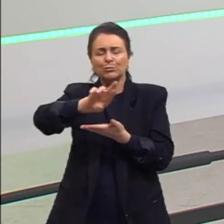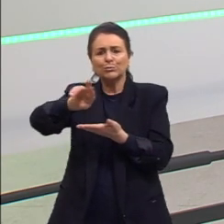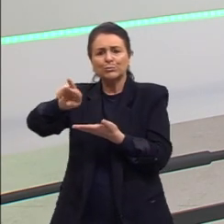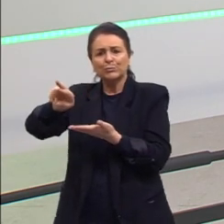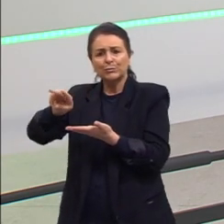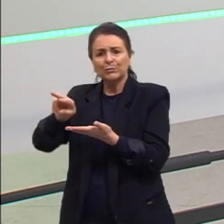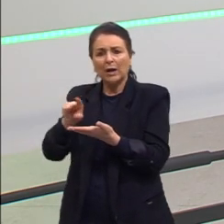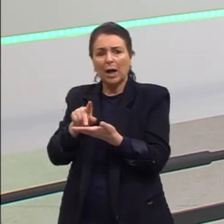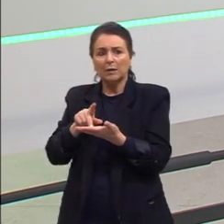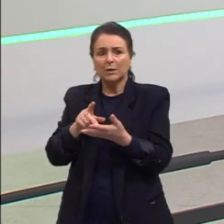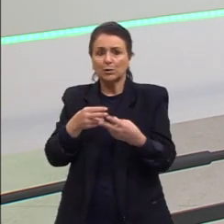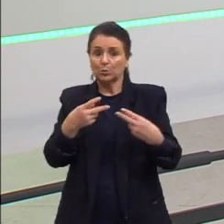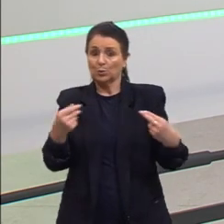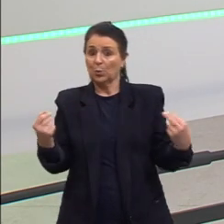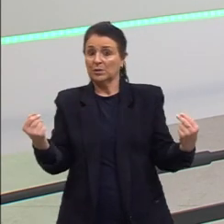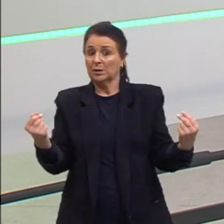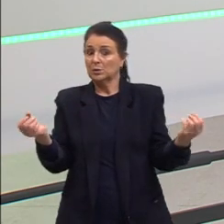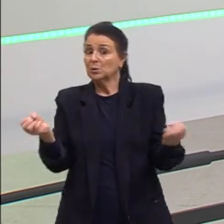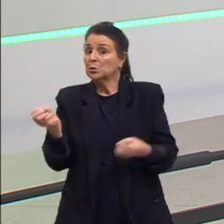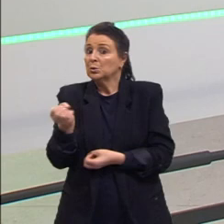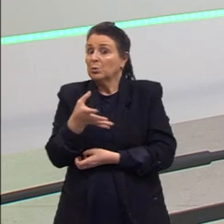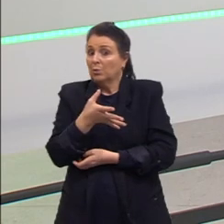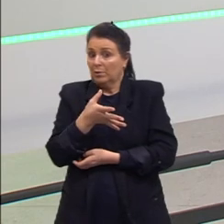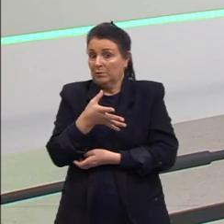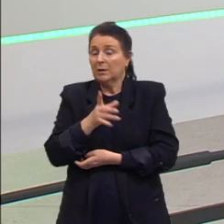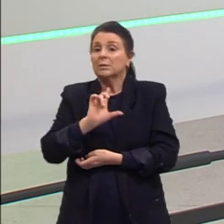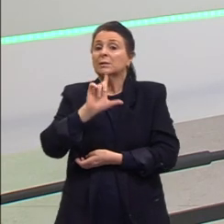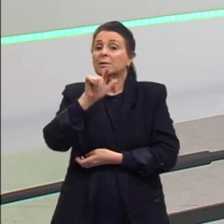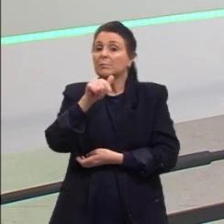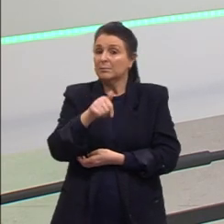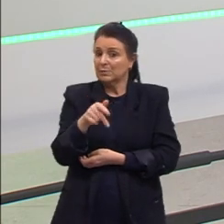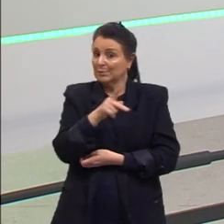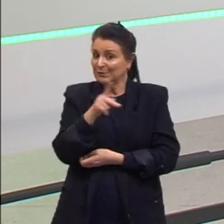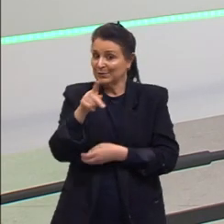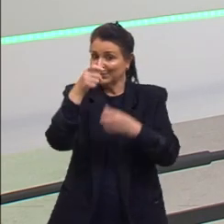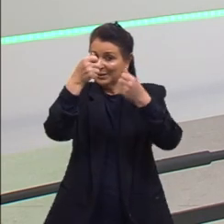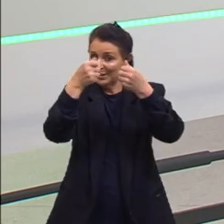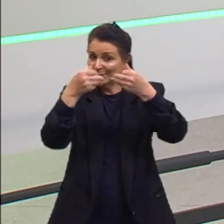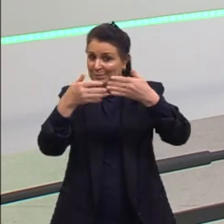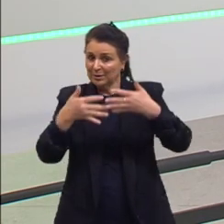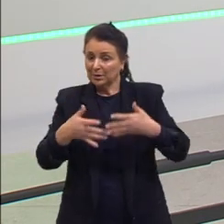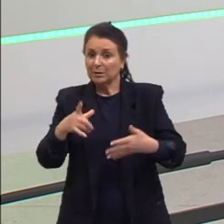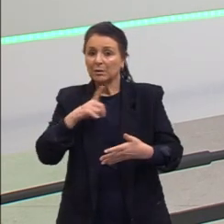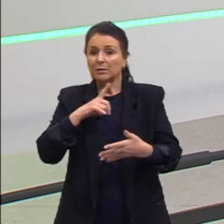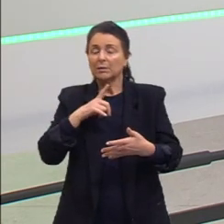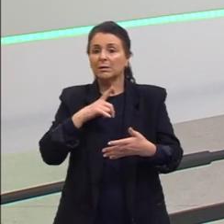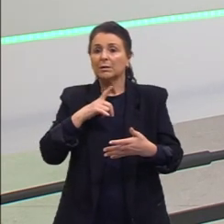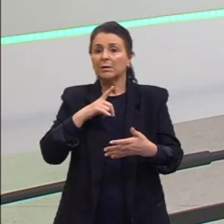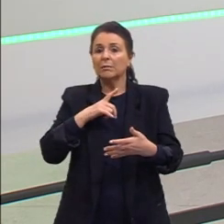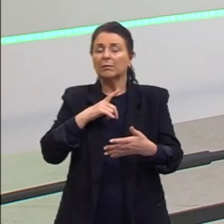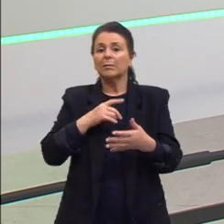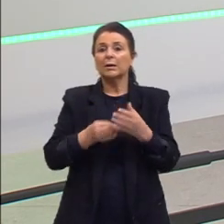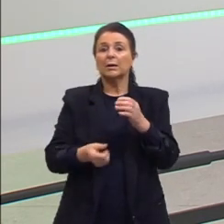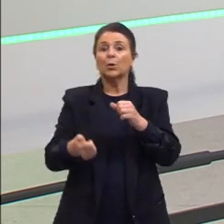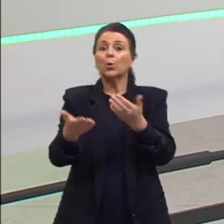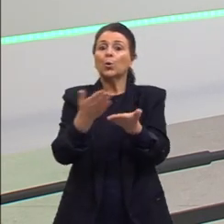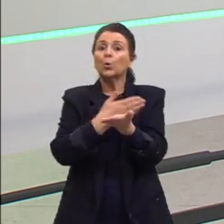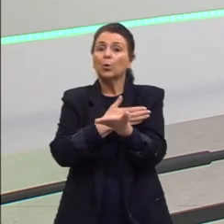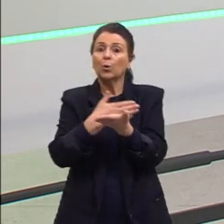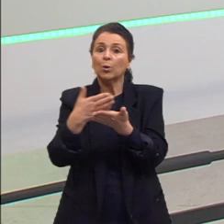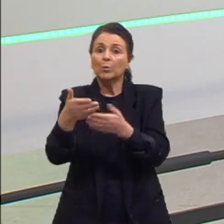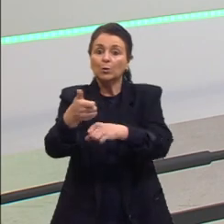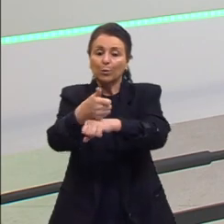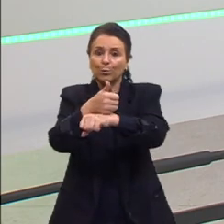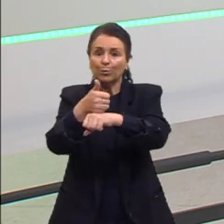modernidades, que a gente vai falar daqui um pouquinho sobre elas. E a gente teve uma questão de profissionalização do